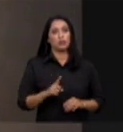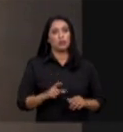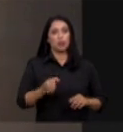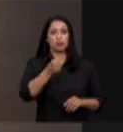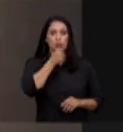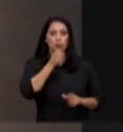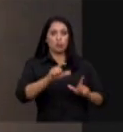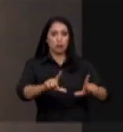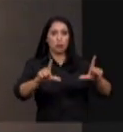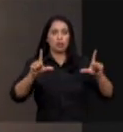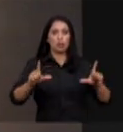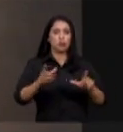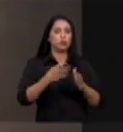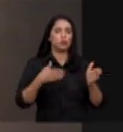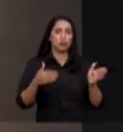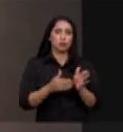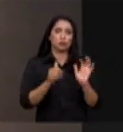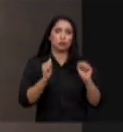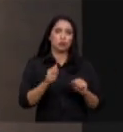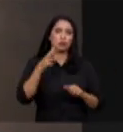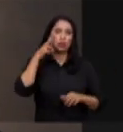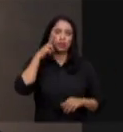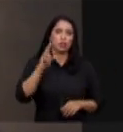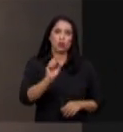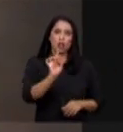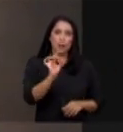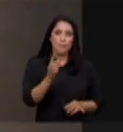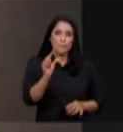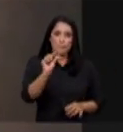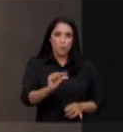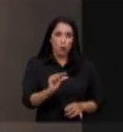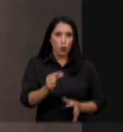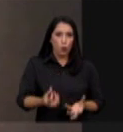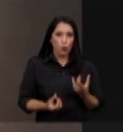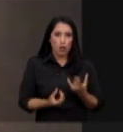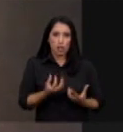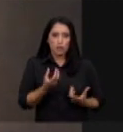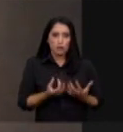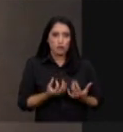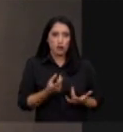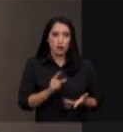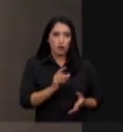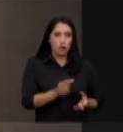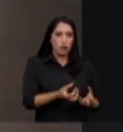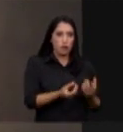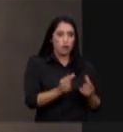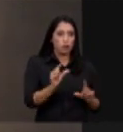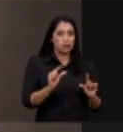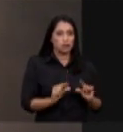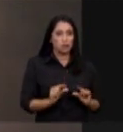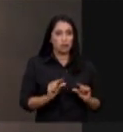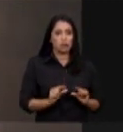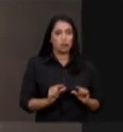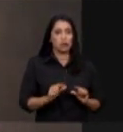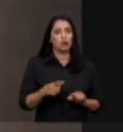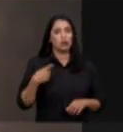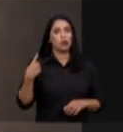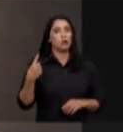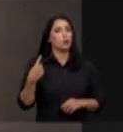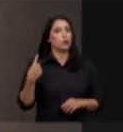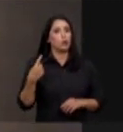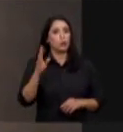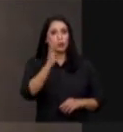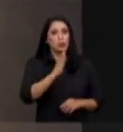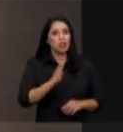sociais, não foi boato. Não são apenas alguns focos de incêndio. Infelizmente, o Brasil não está de parabéns e não é um exemplo de preservação